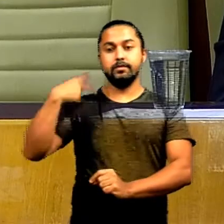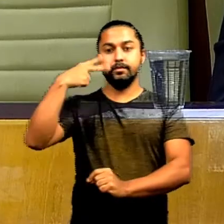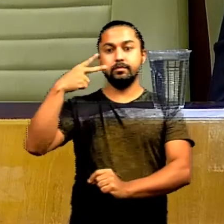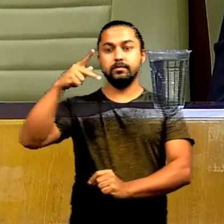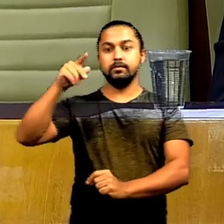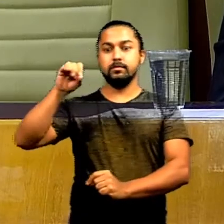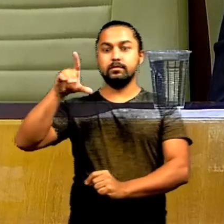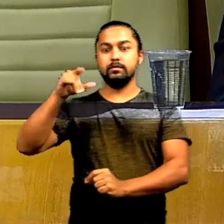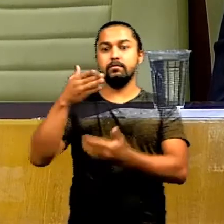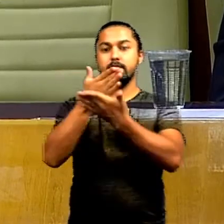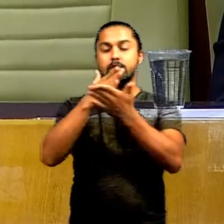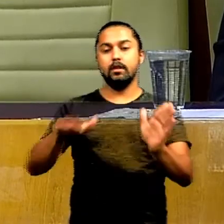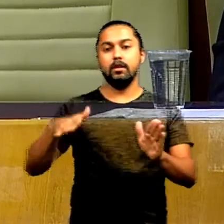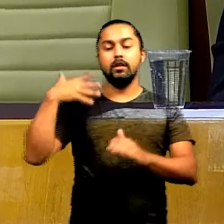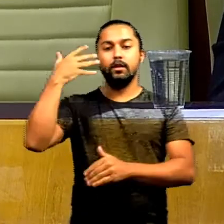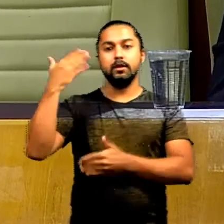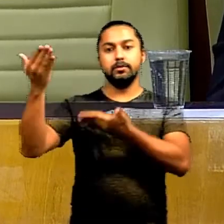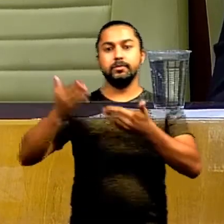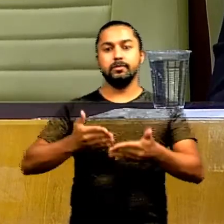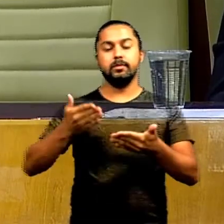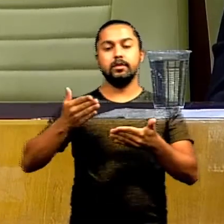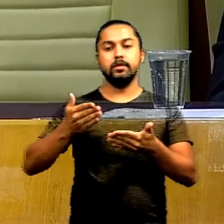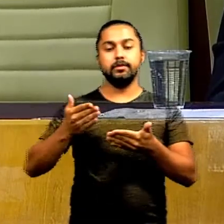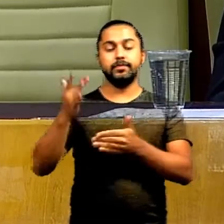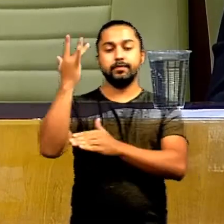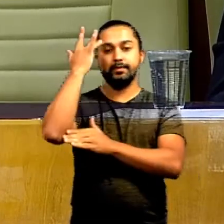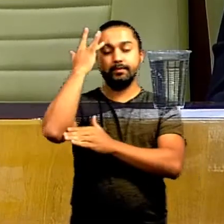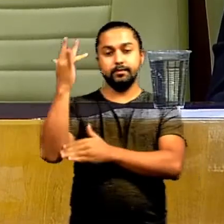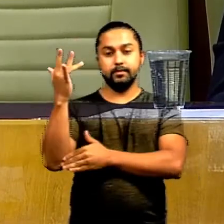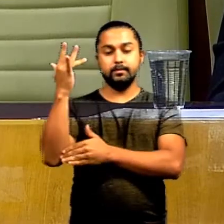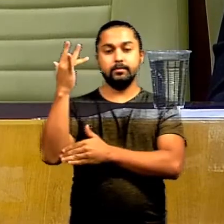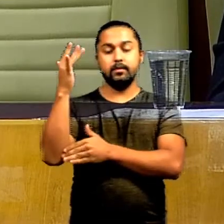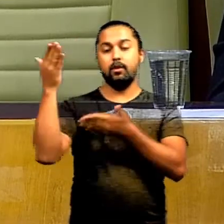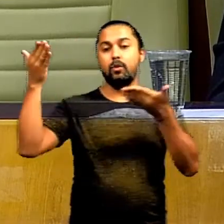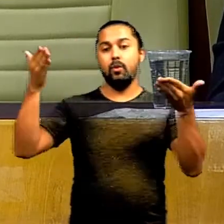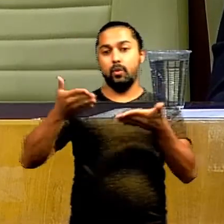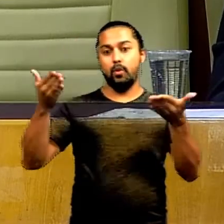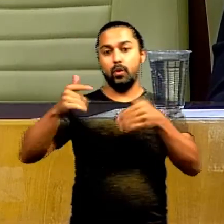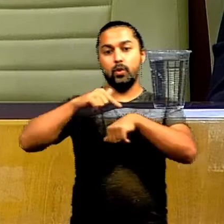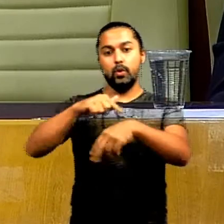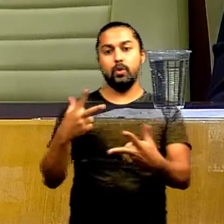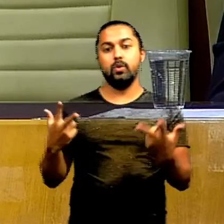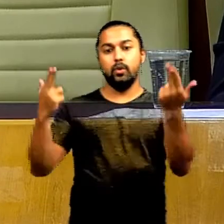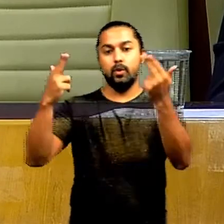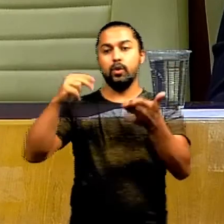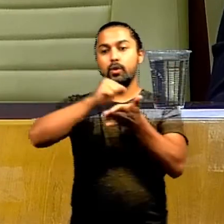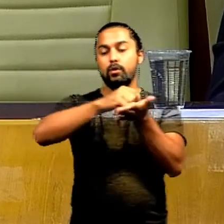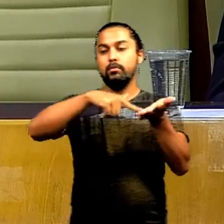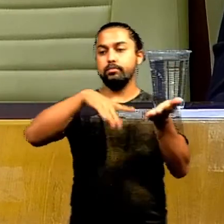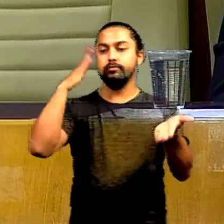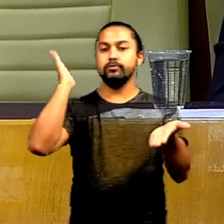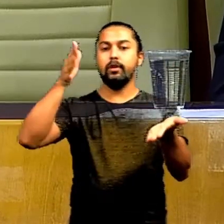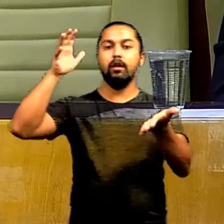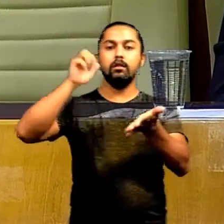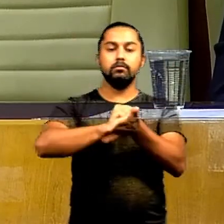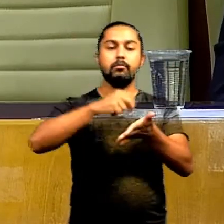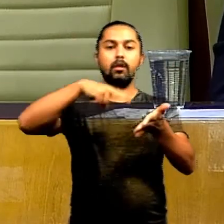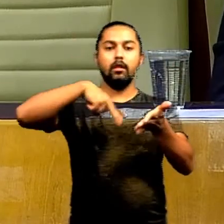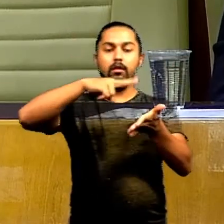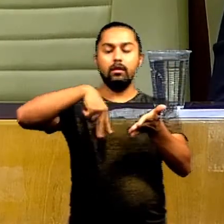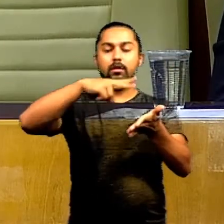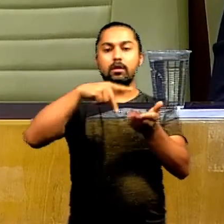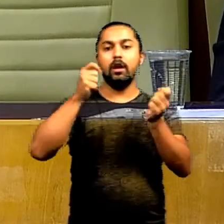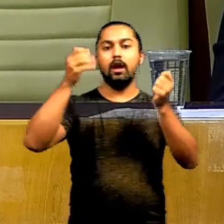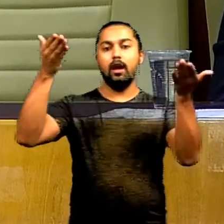vereador Romário Policarpo, encerrou a presente sessão, convocando outra para amanhã, no horário regimental. Por constar, lá vai que lida e